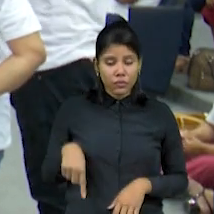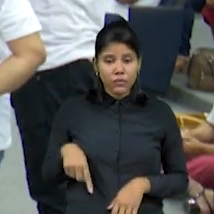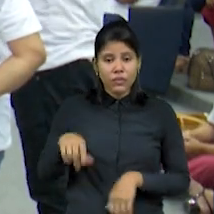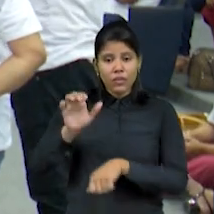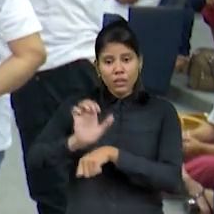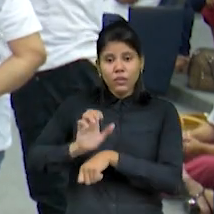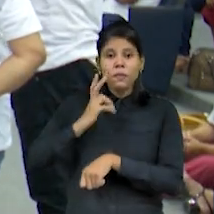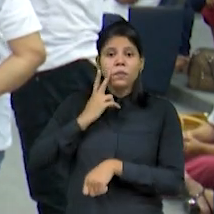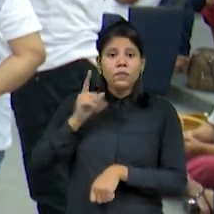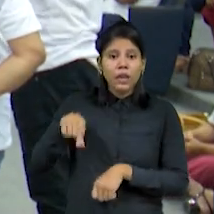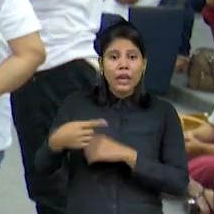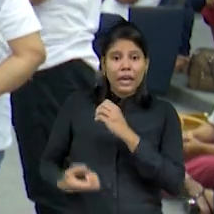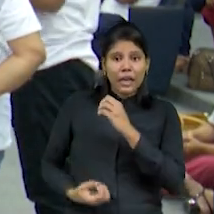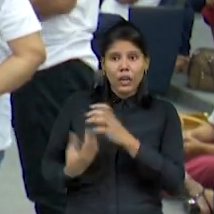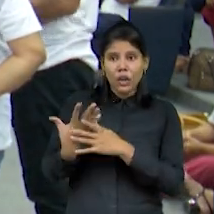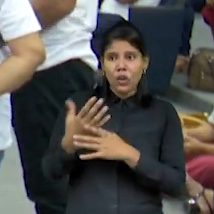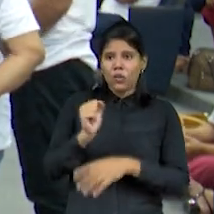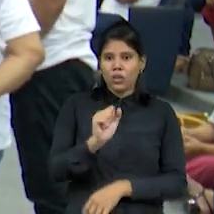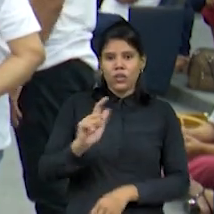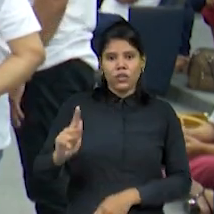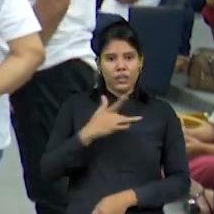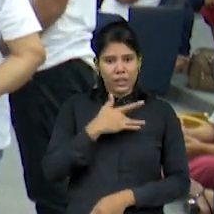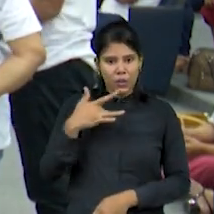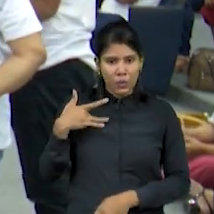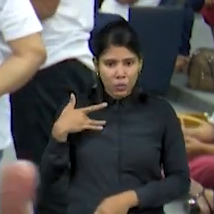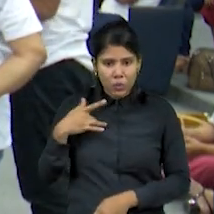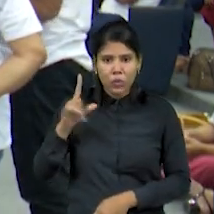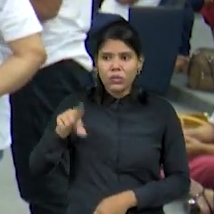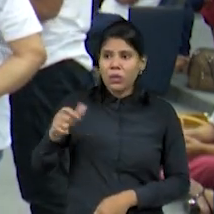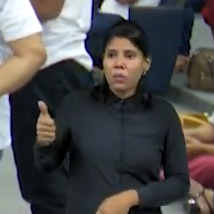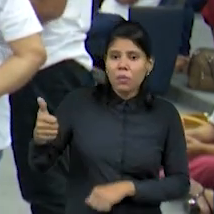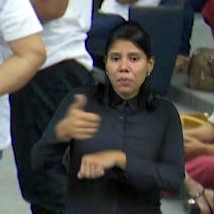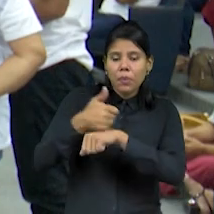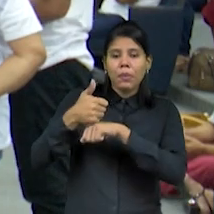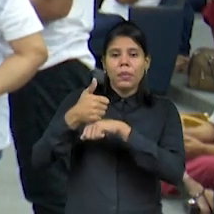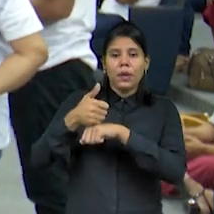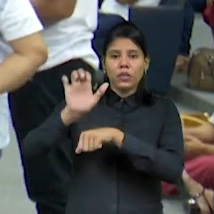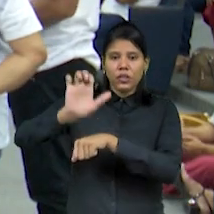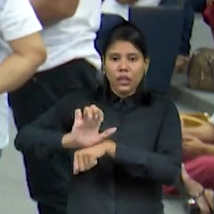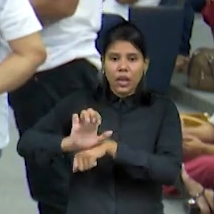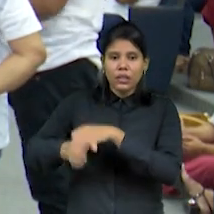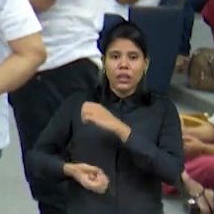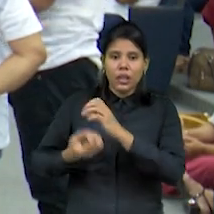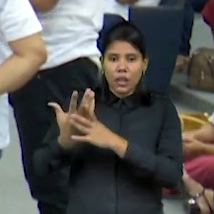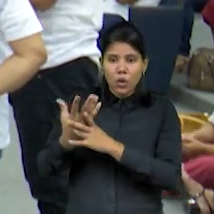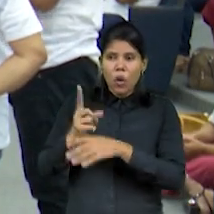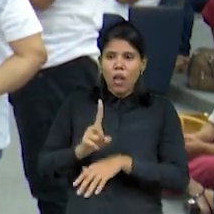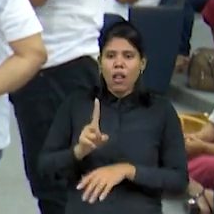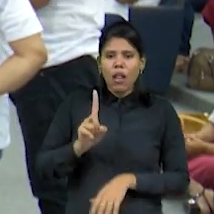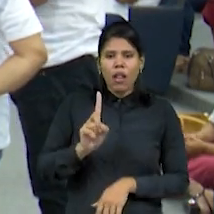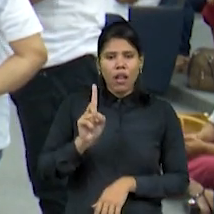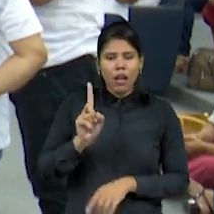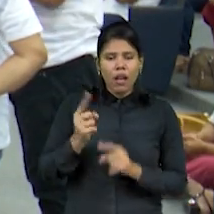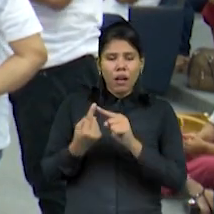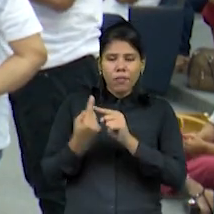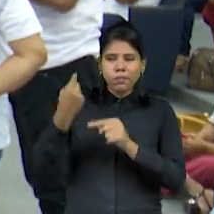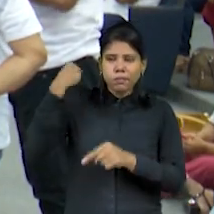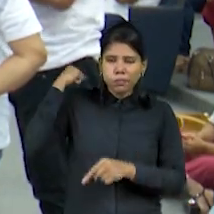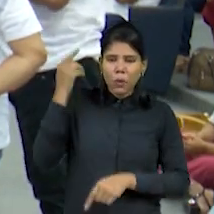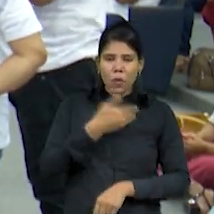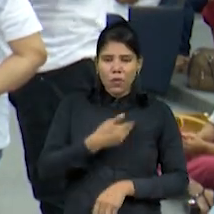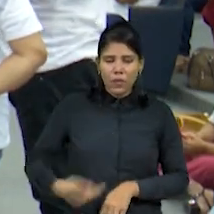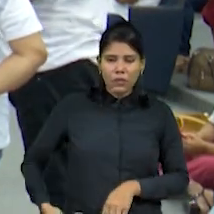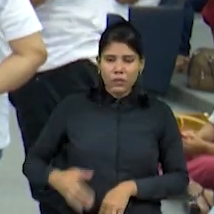foi quem criou as agentes de saúde, foi o primeiro Estado que estadualizou lá no governo CID essas agentes de saúde. E agora elas